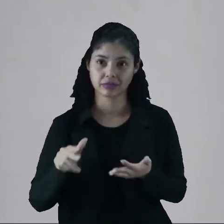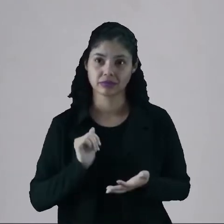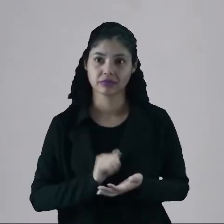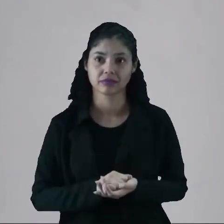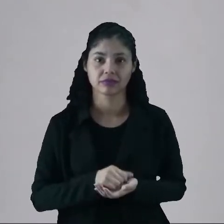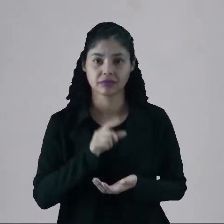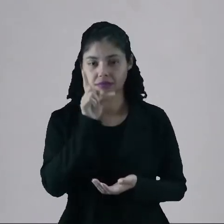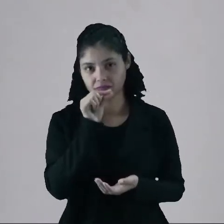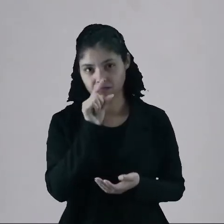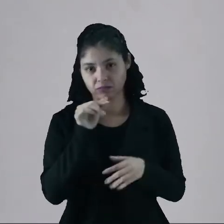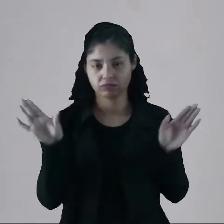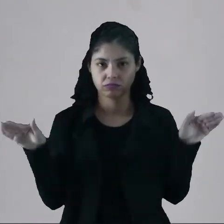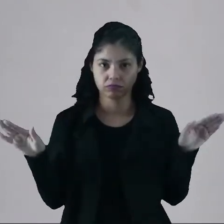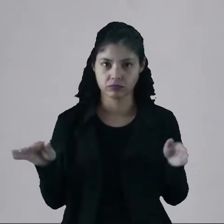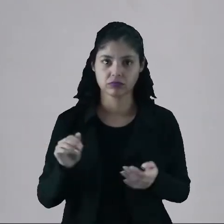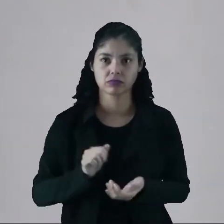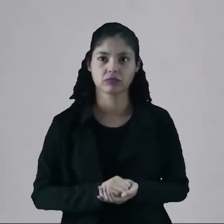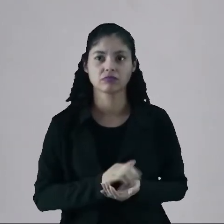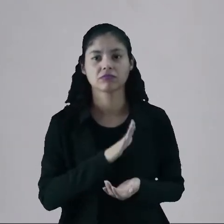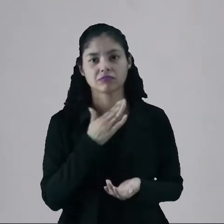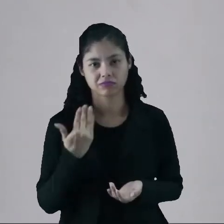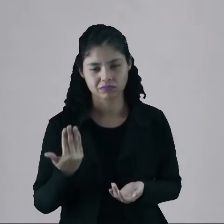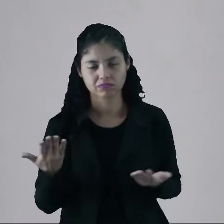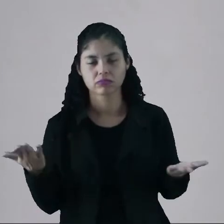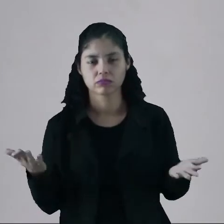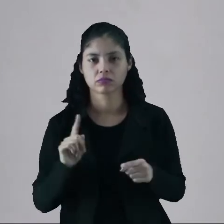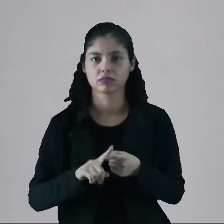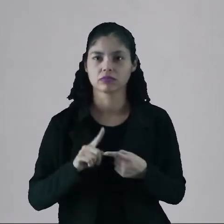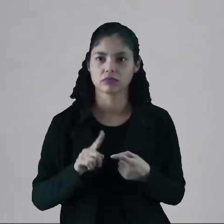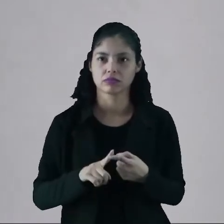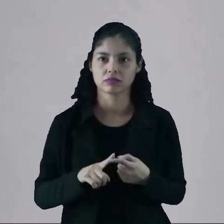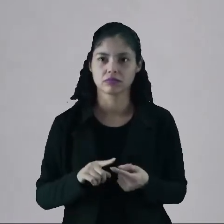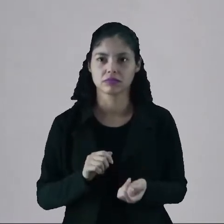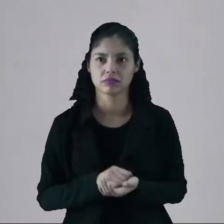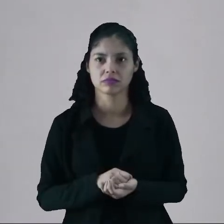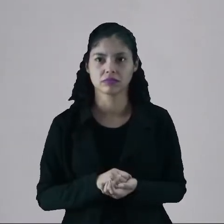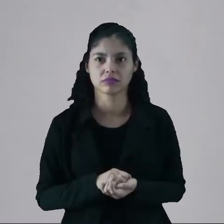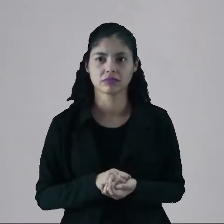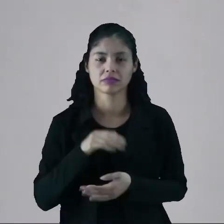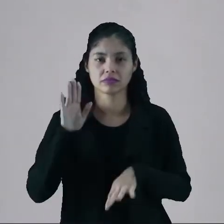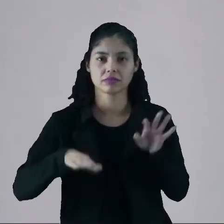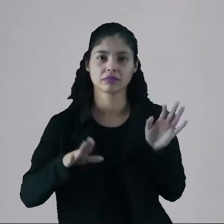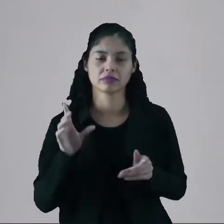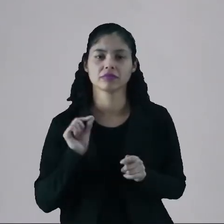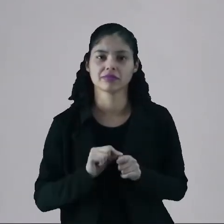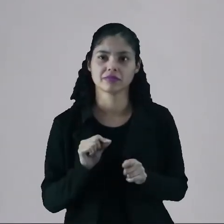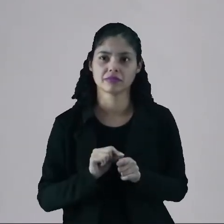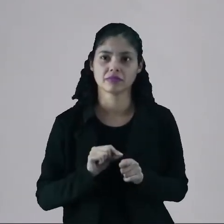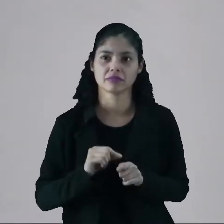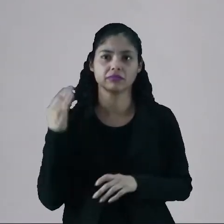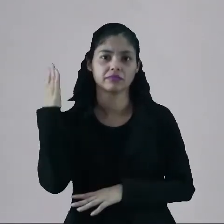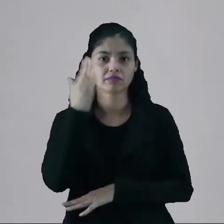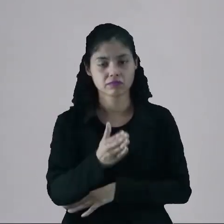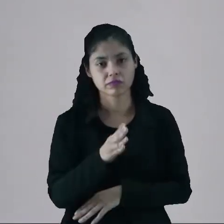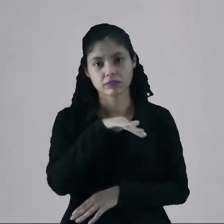aves no chão que são mortas, porque muitas das vezes faz parte da rota desses animais.